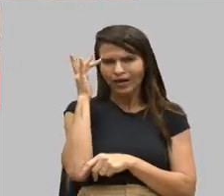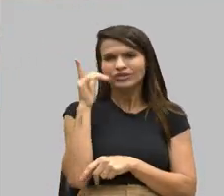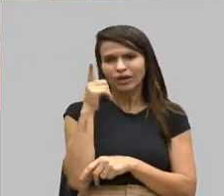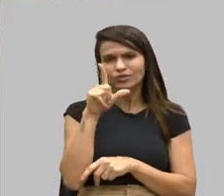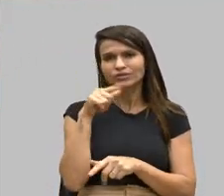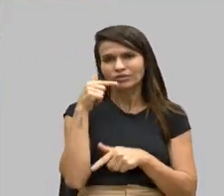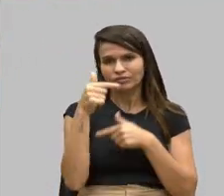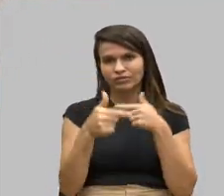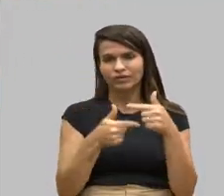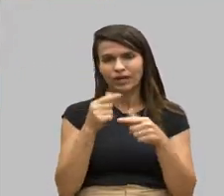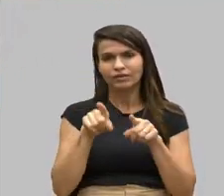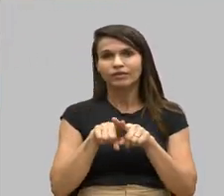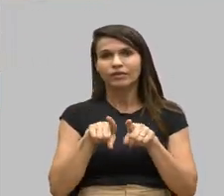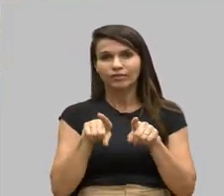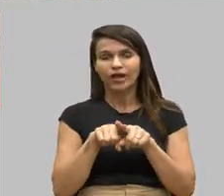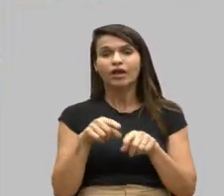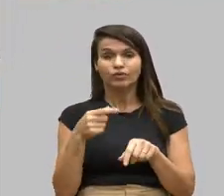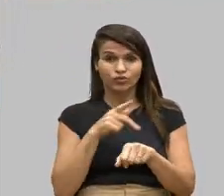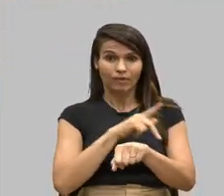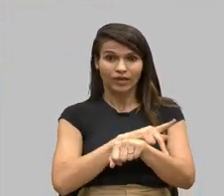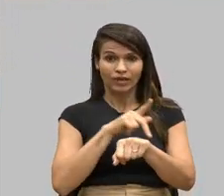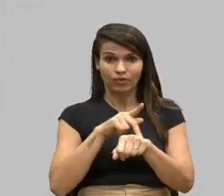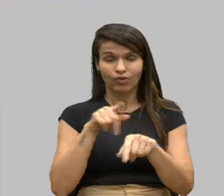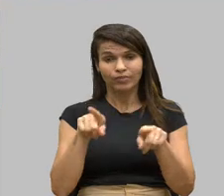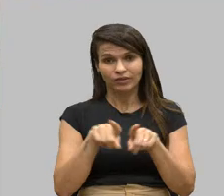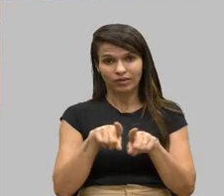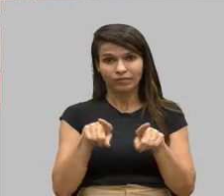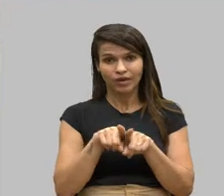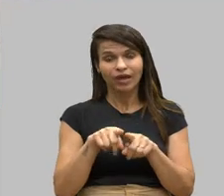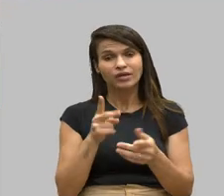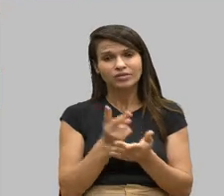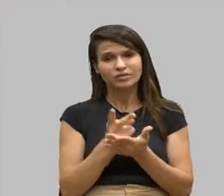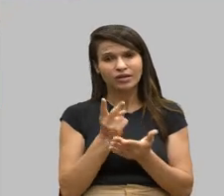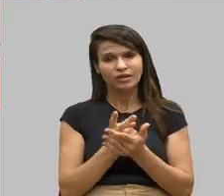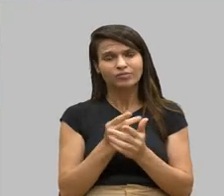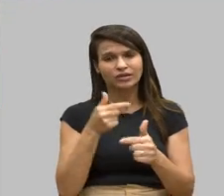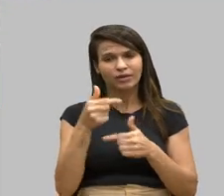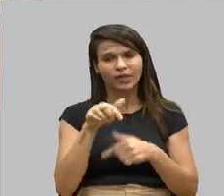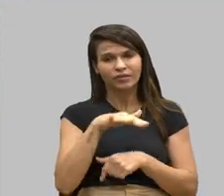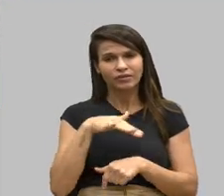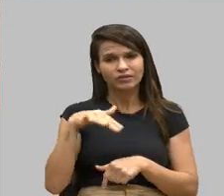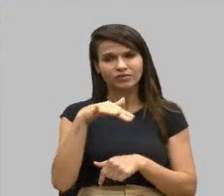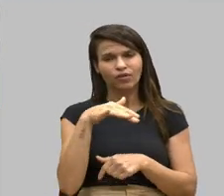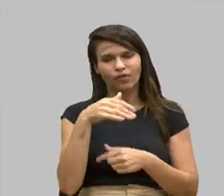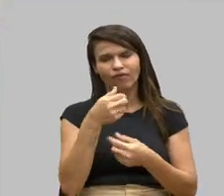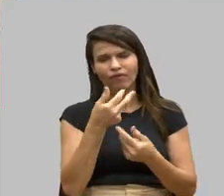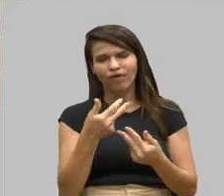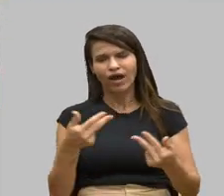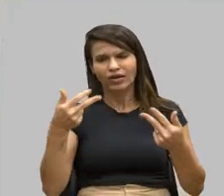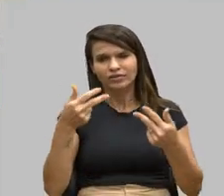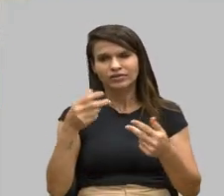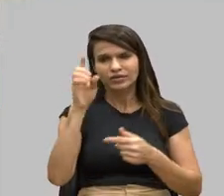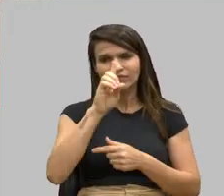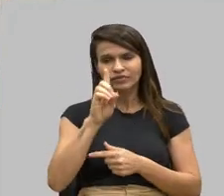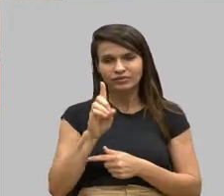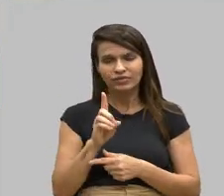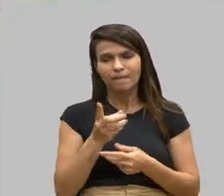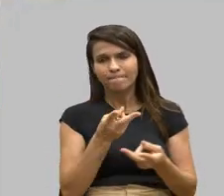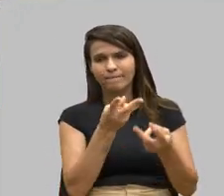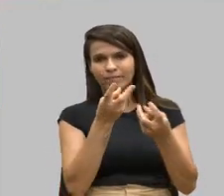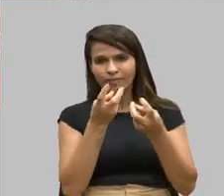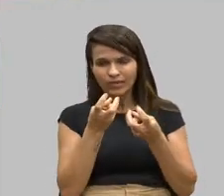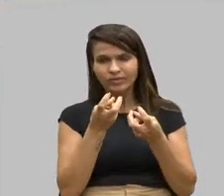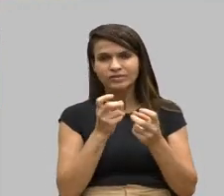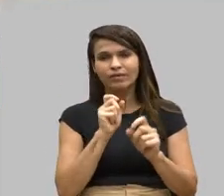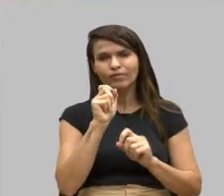também. E sou pedagoga também. Então, sempre trabalhei muito nessa área com múltiplas deficiências. E vejo, assim, ainda